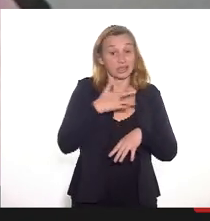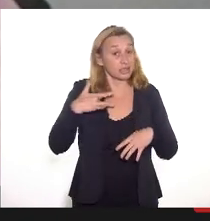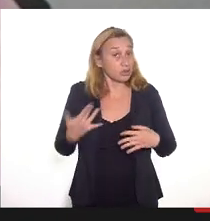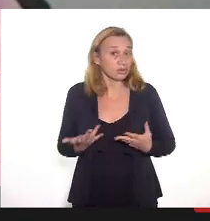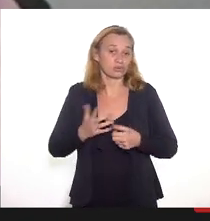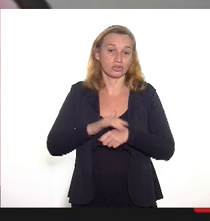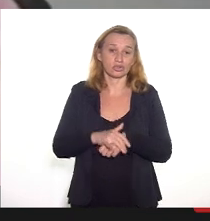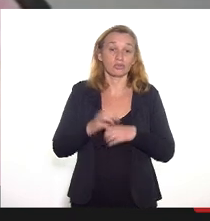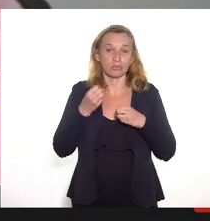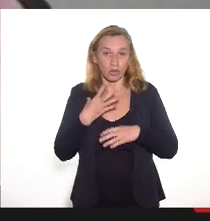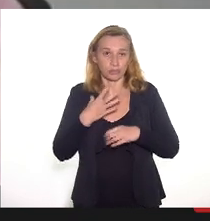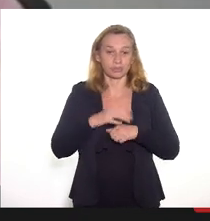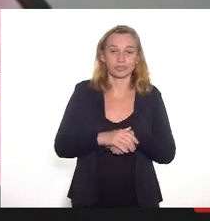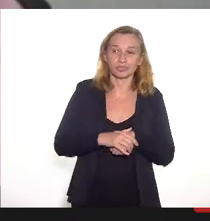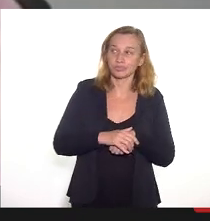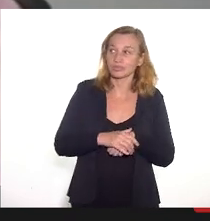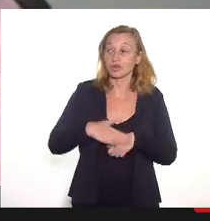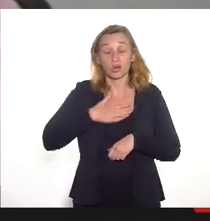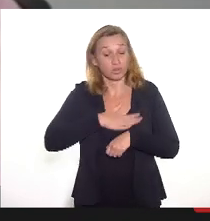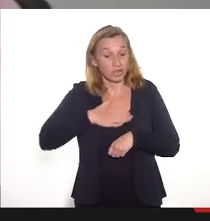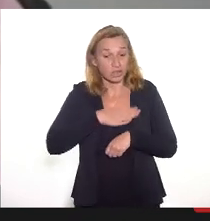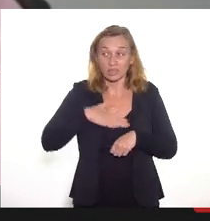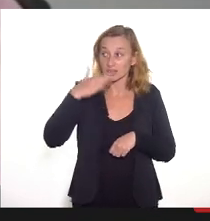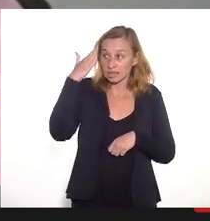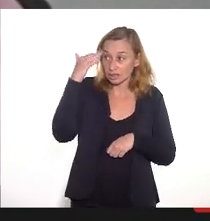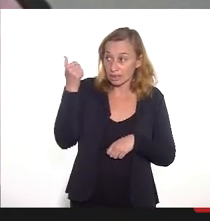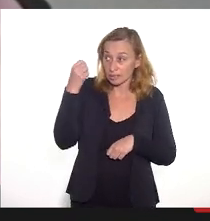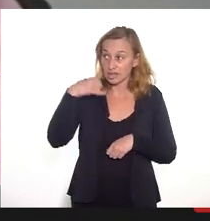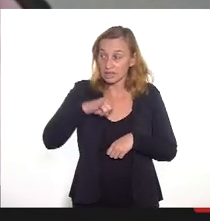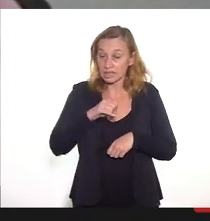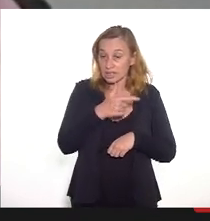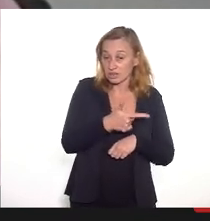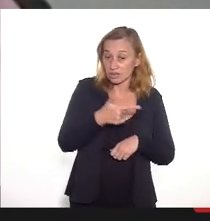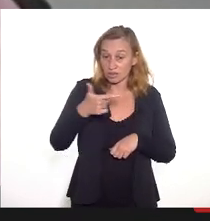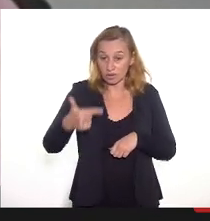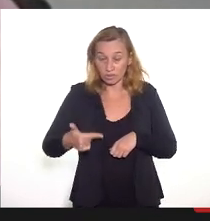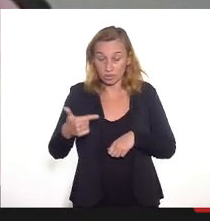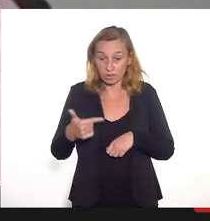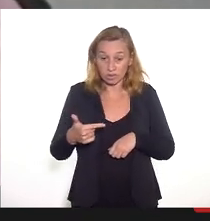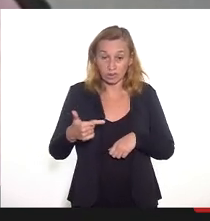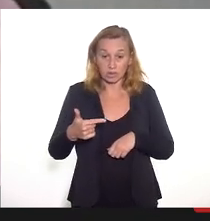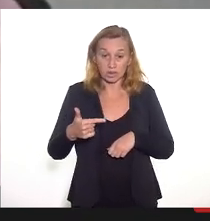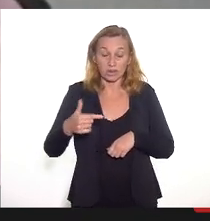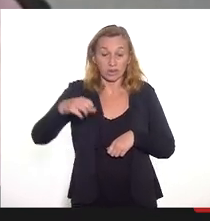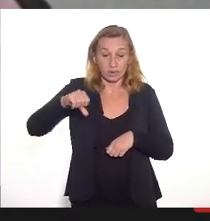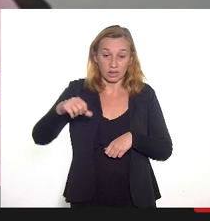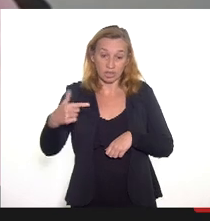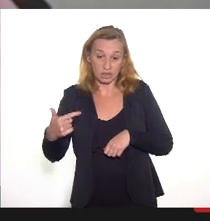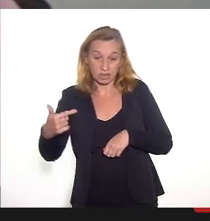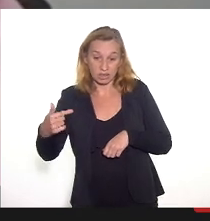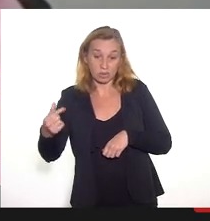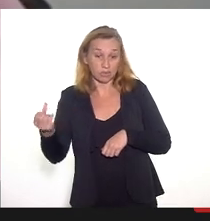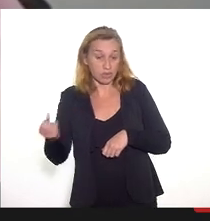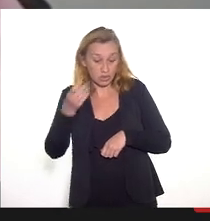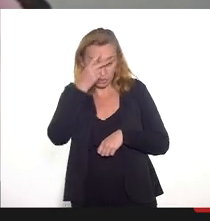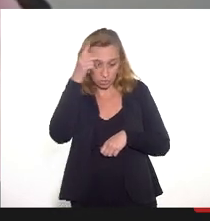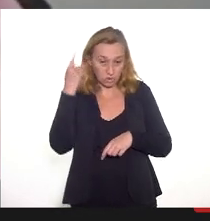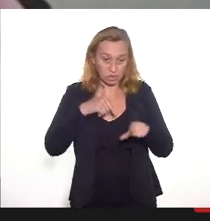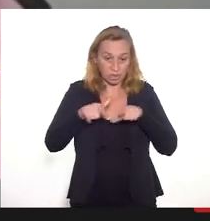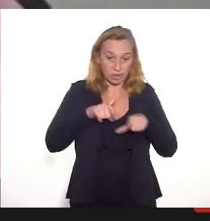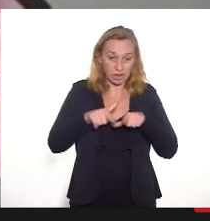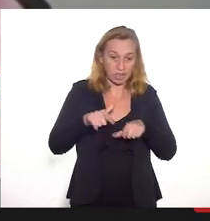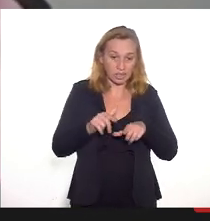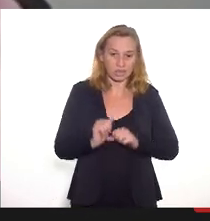bom, eu gostaria de saber que esses 22.896 pessoas que estão trabalhando, elas estão